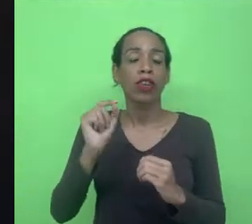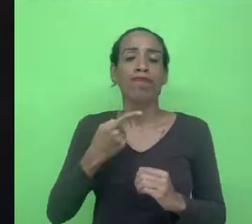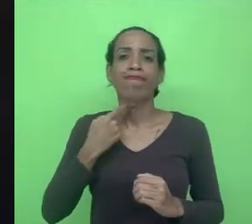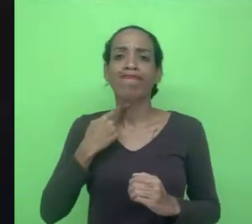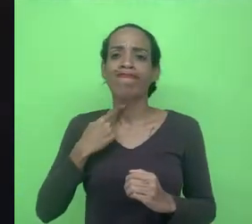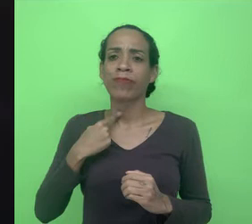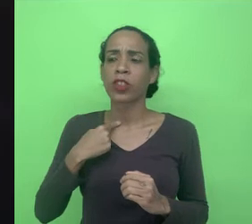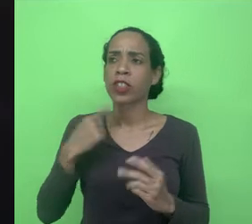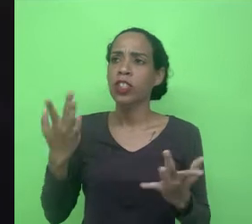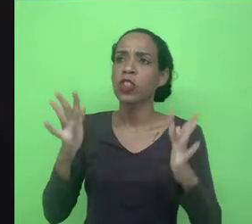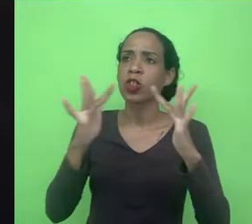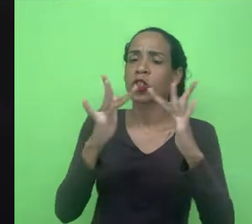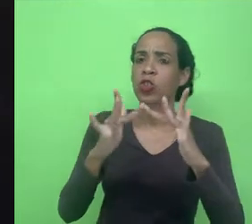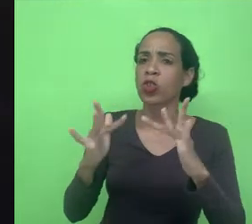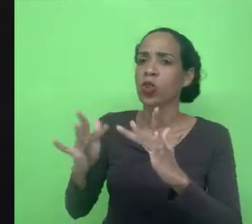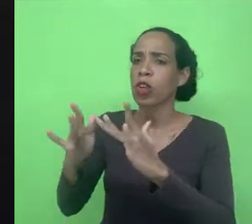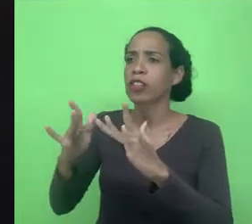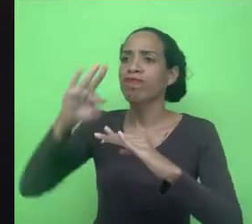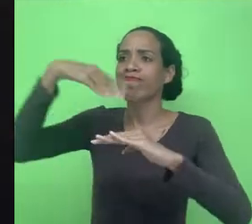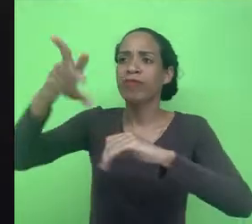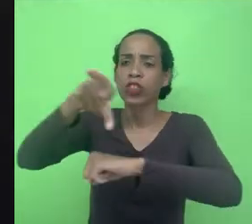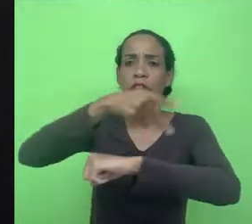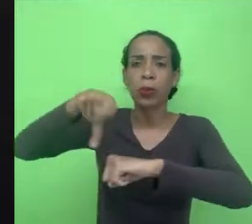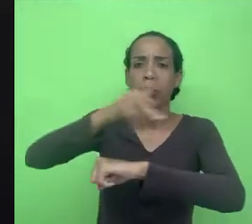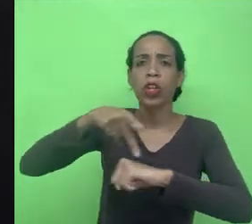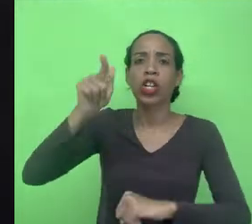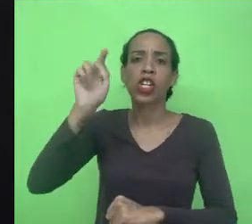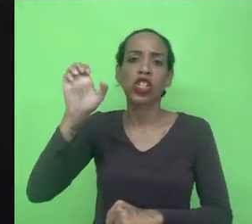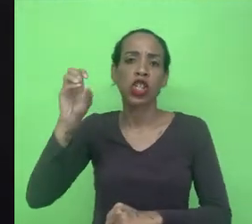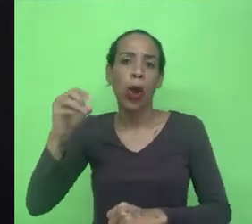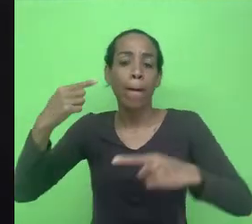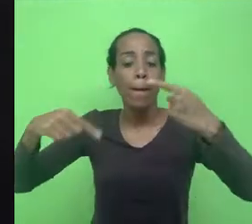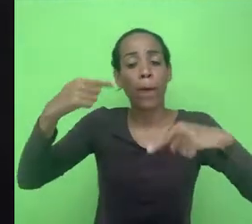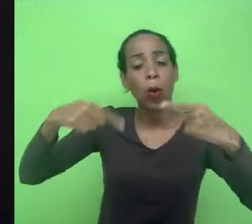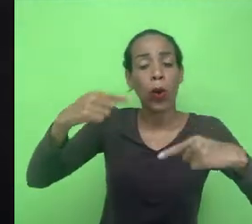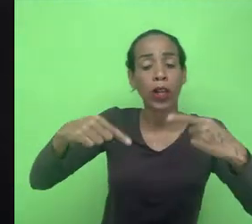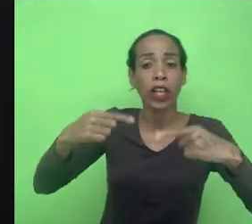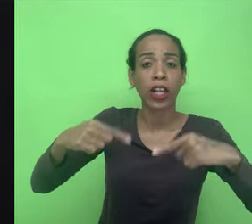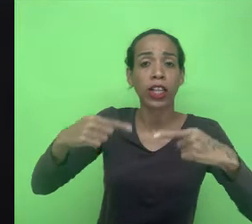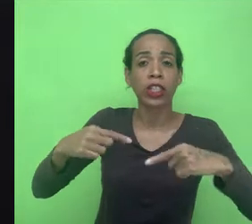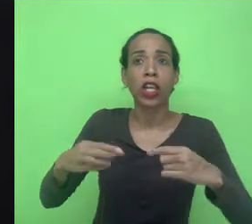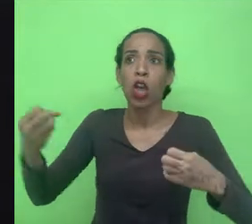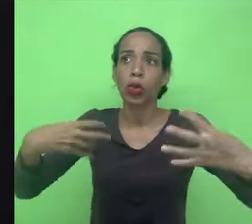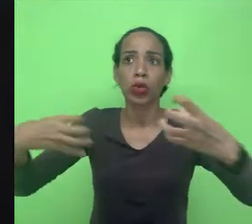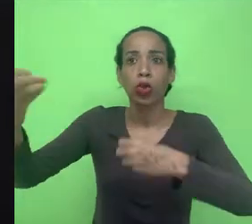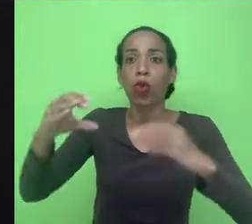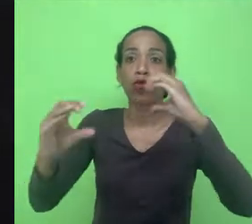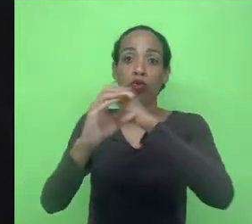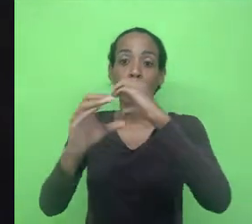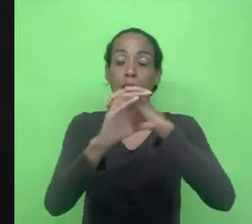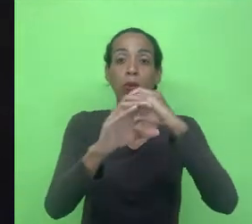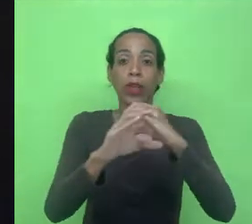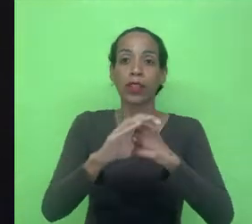relação entre Relações Internacionais, Geopolítica e as Tecnologias de Comunicação que estão